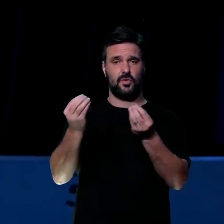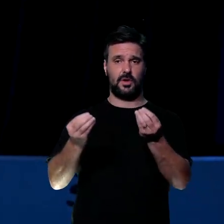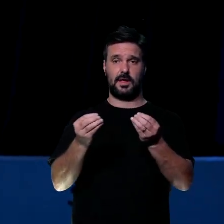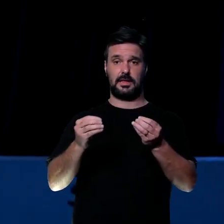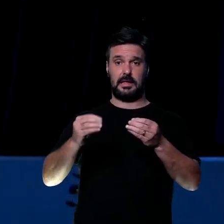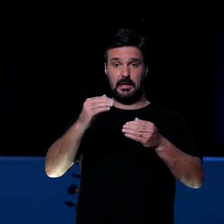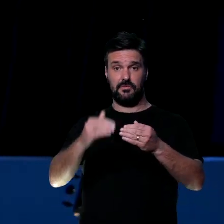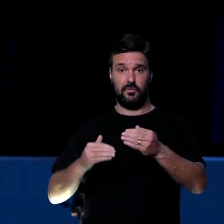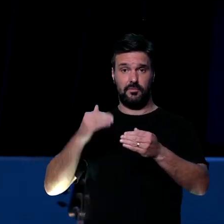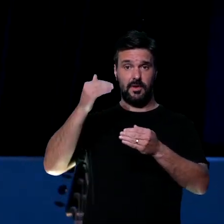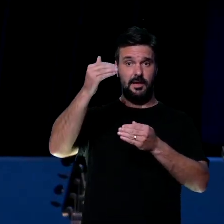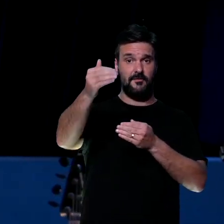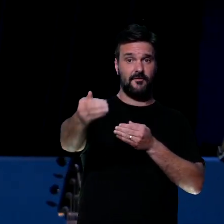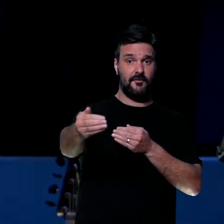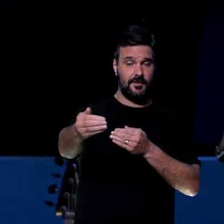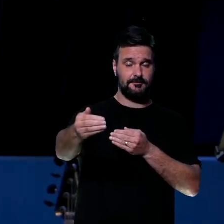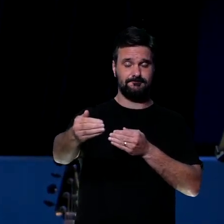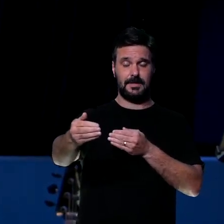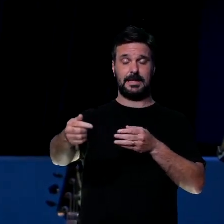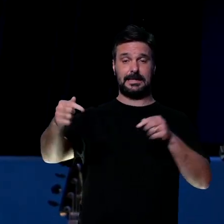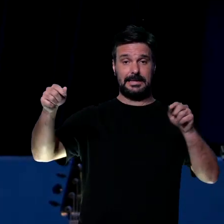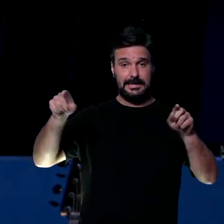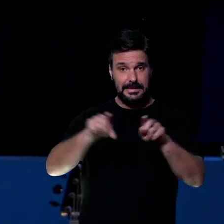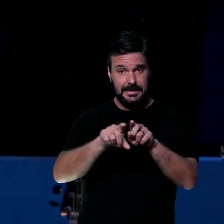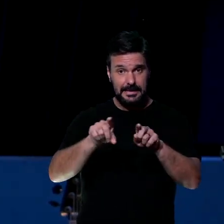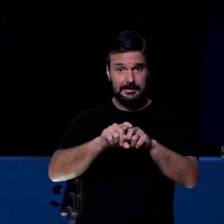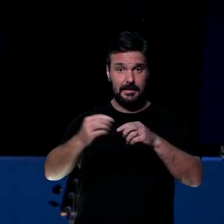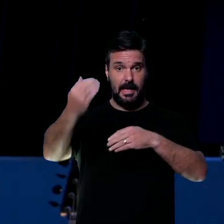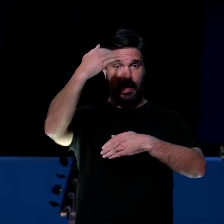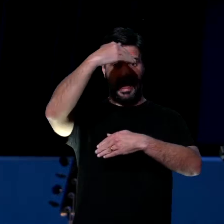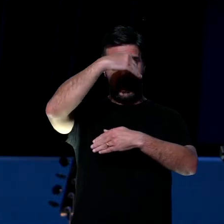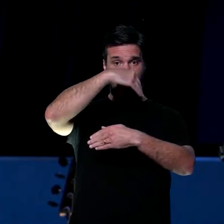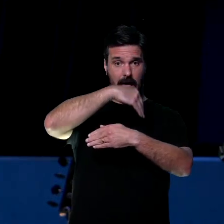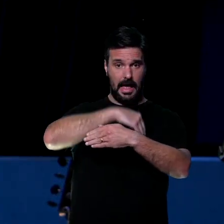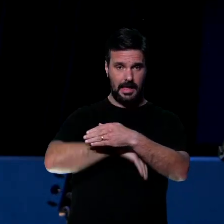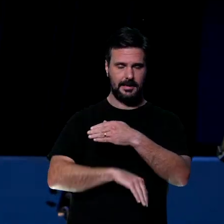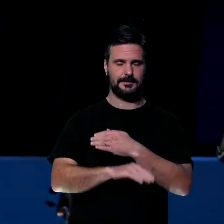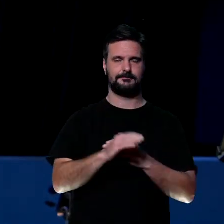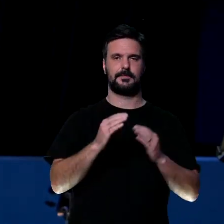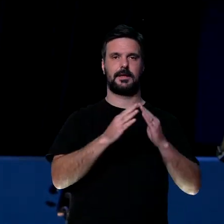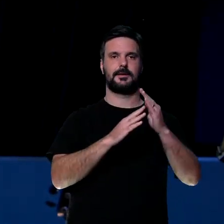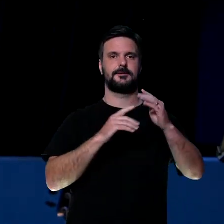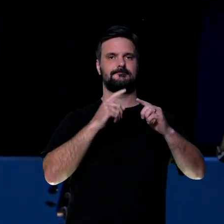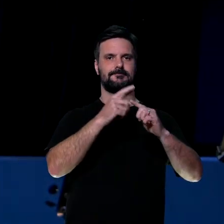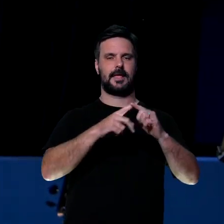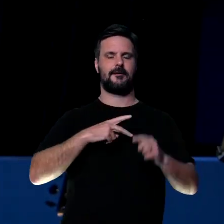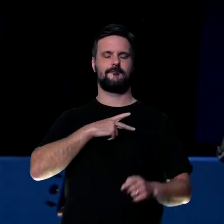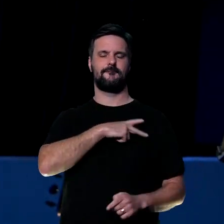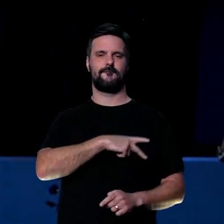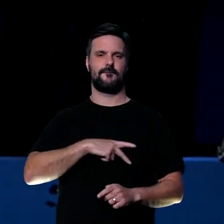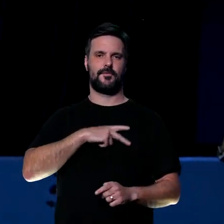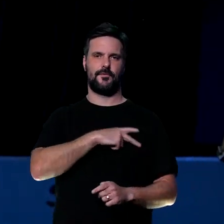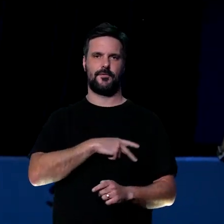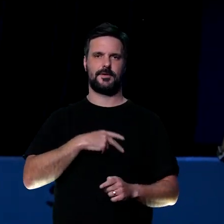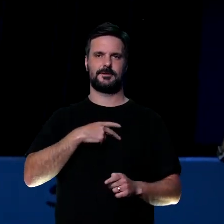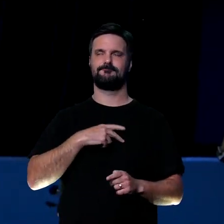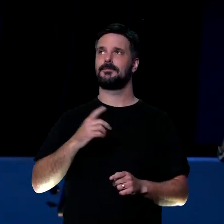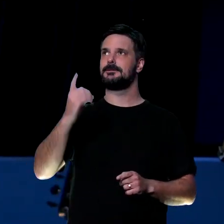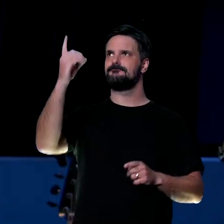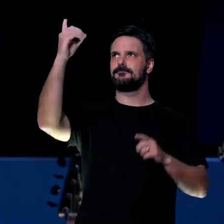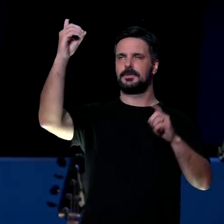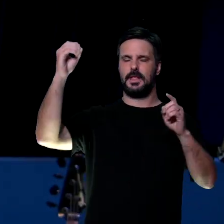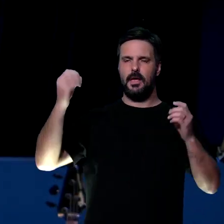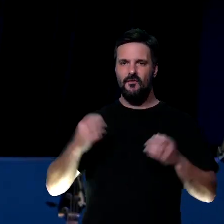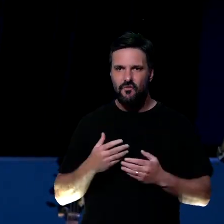de fora e do lado de dentro. E em meio a esse contexto, o Paulo fala para a igreja? E eu creio que é o que Deus quer nos falar nessa